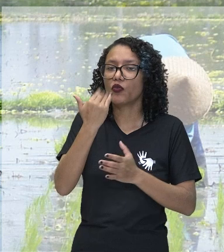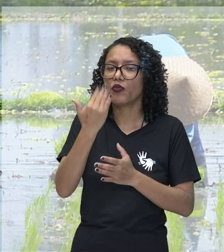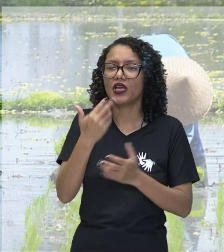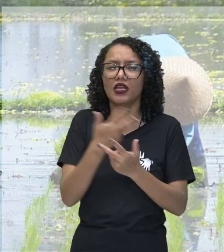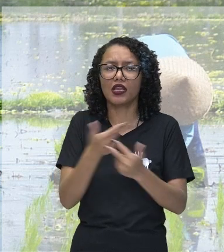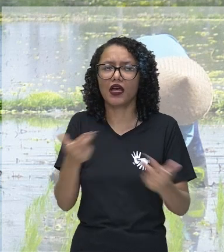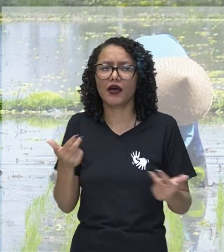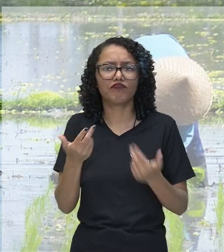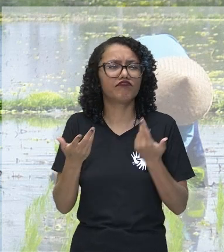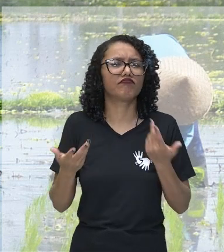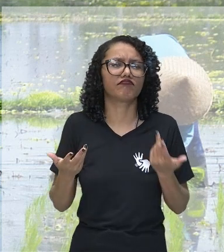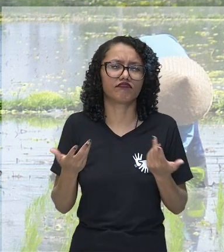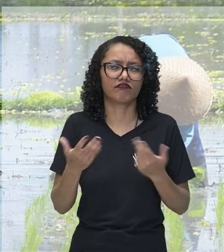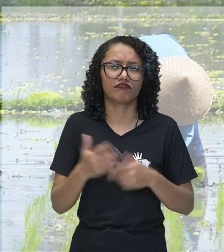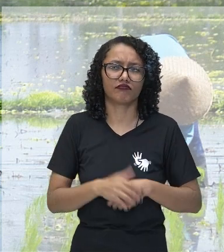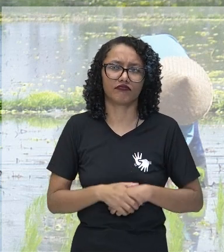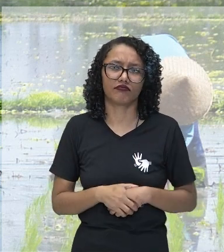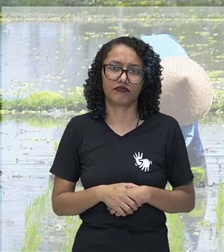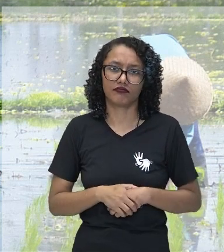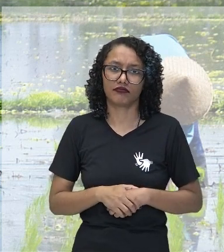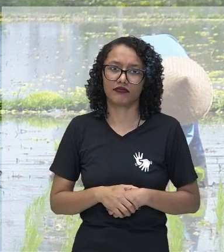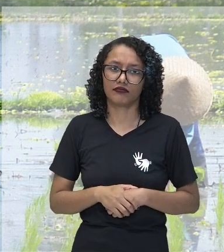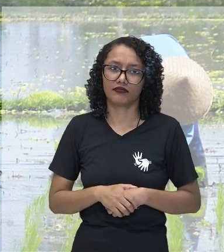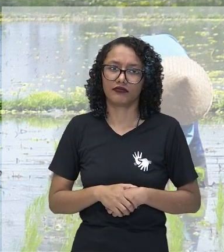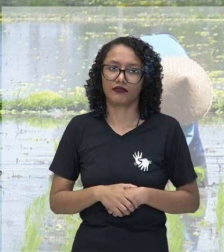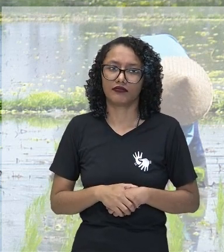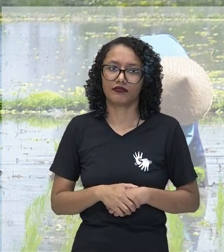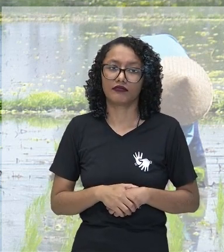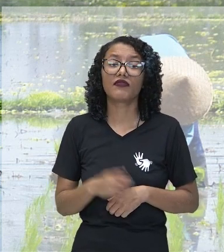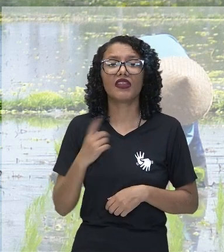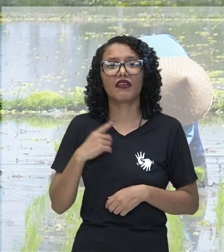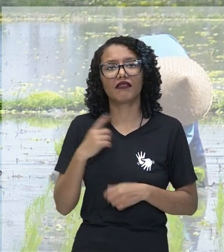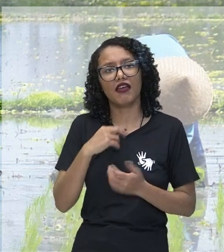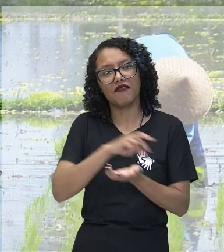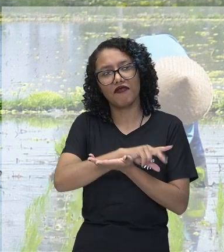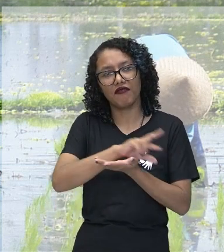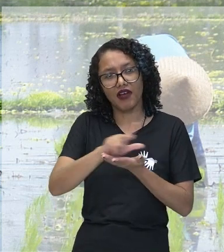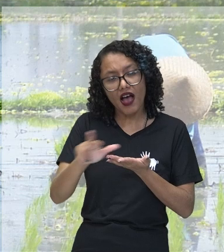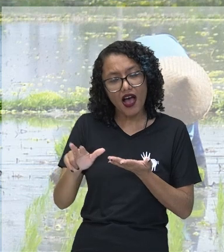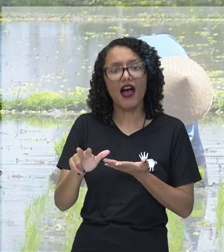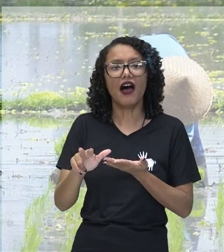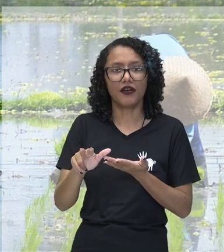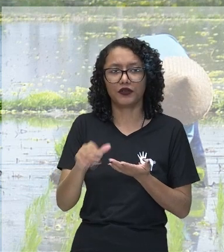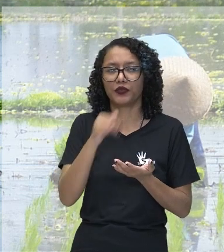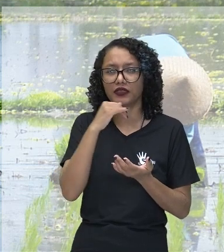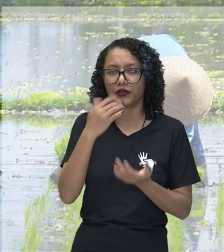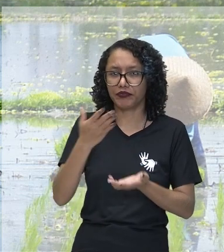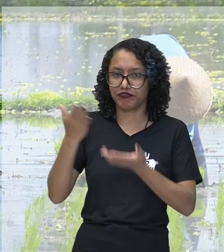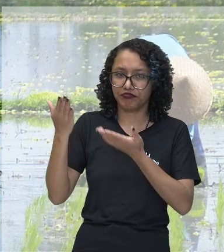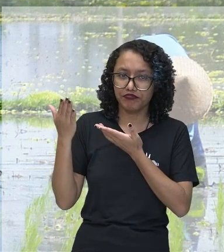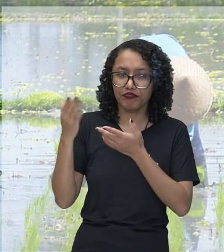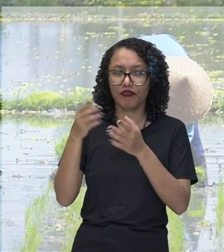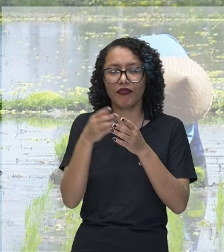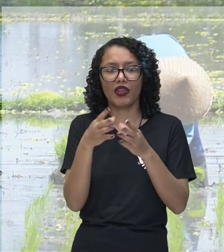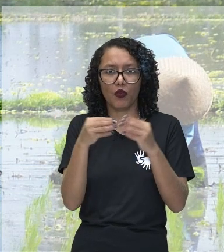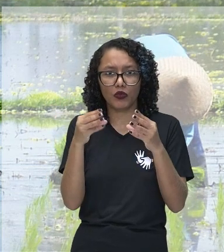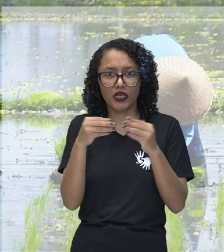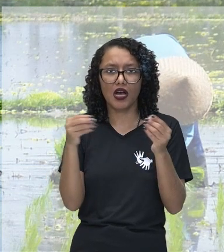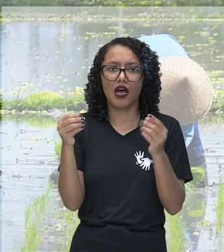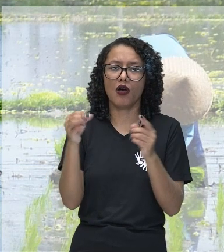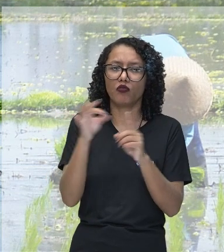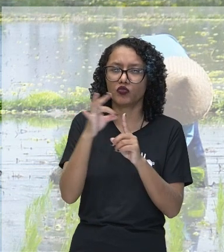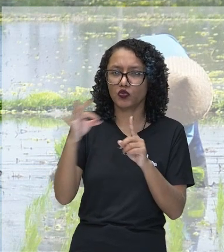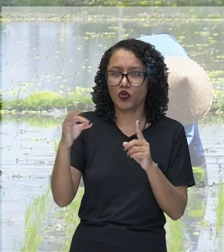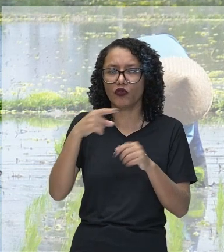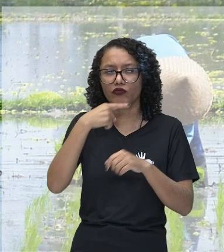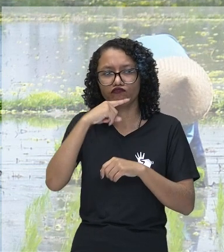ela acaba, é diversificada, que a gente vê meterraba sucareira, algodão, soja,